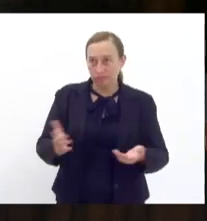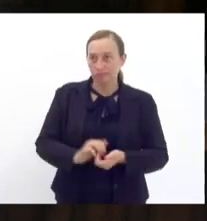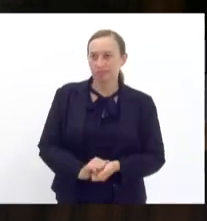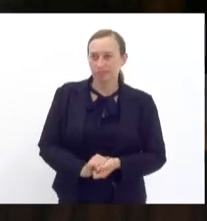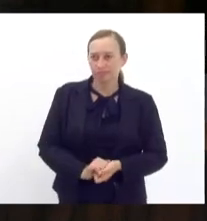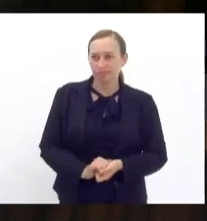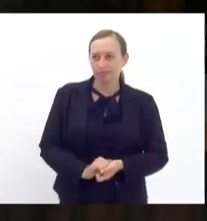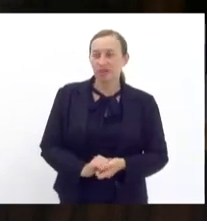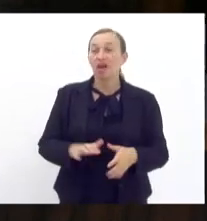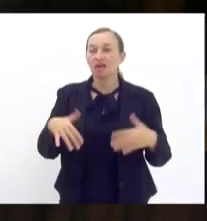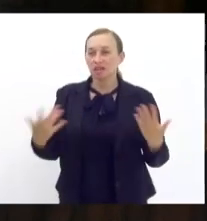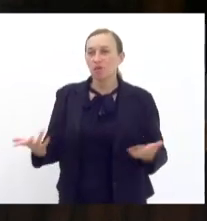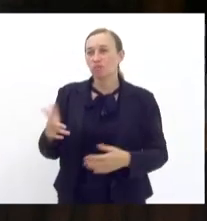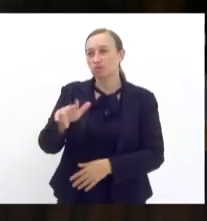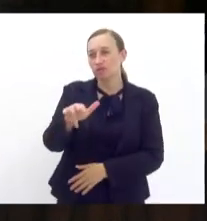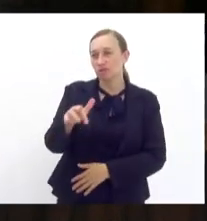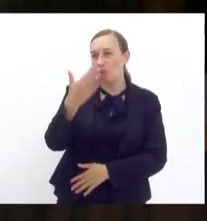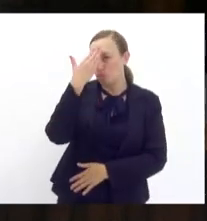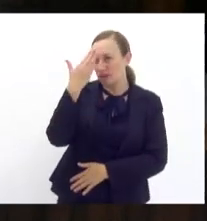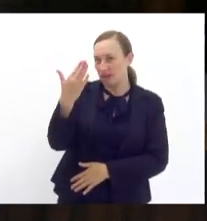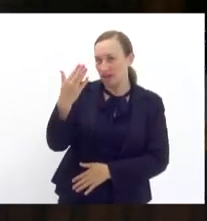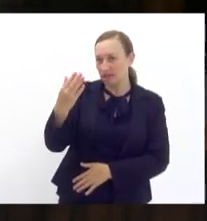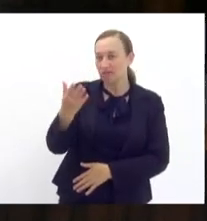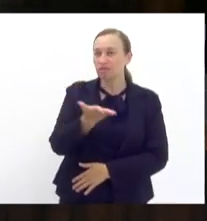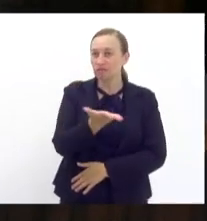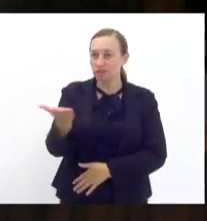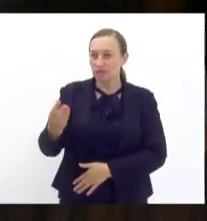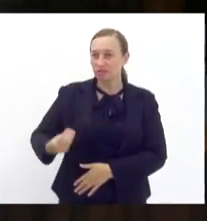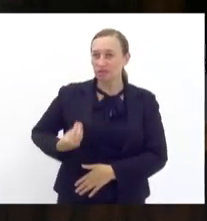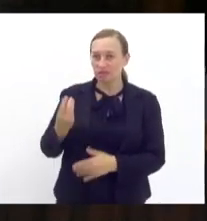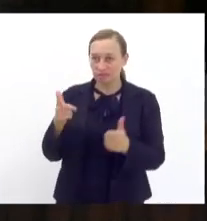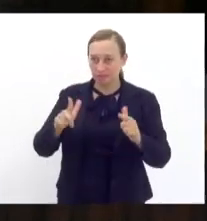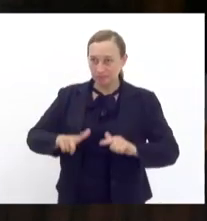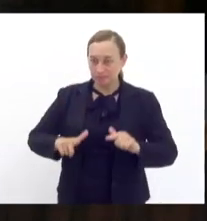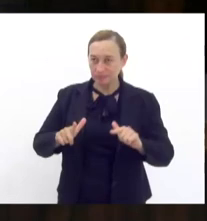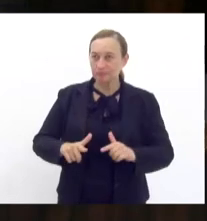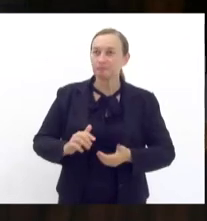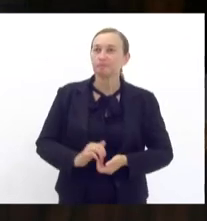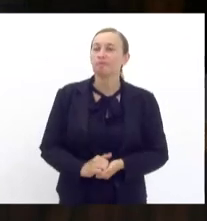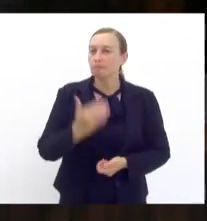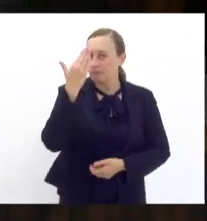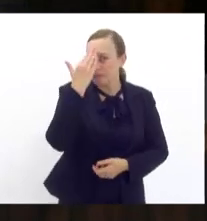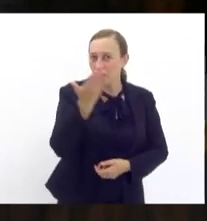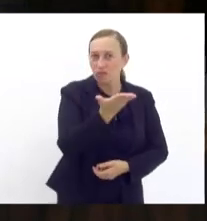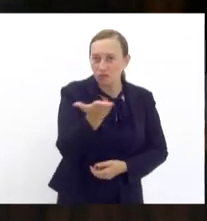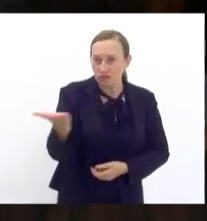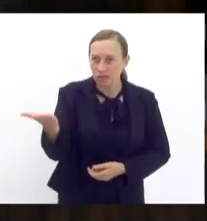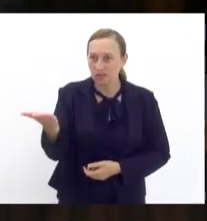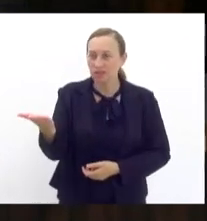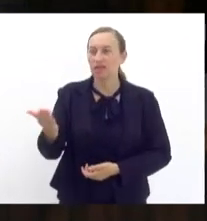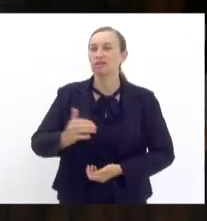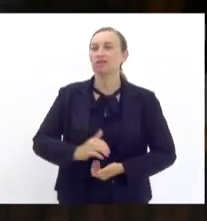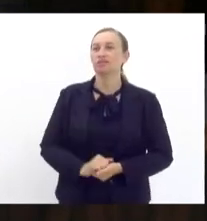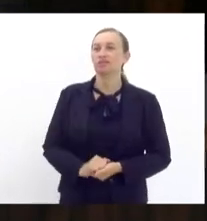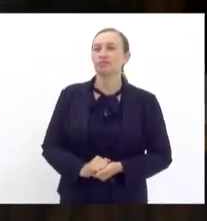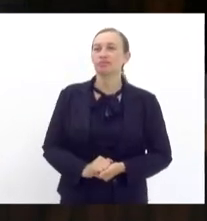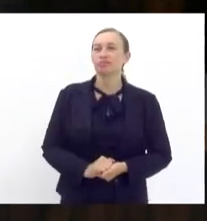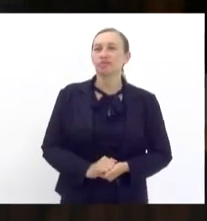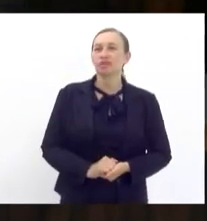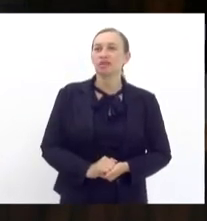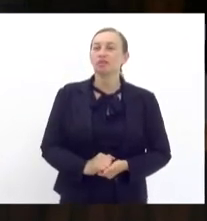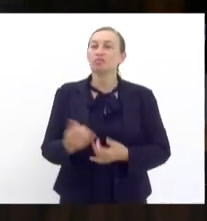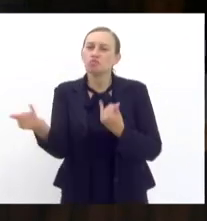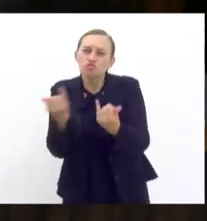então meus irmãos muito obrigado por vocês terem comparecido muito obrigado por vocês terem trazido dados